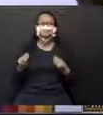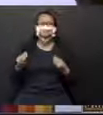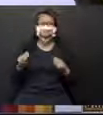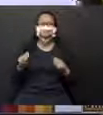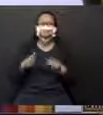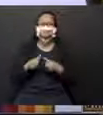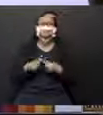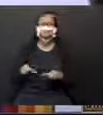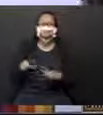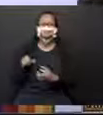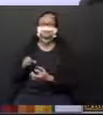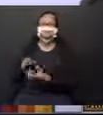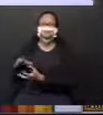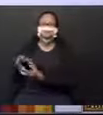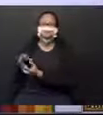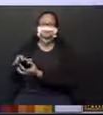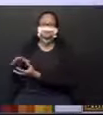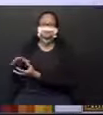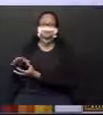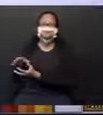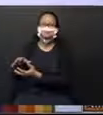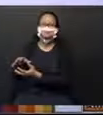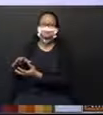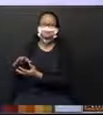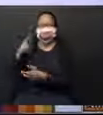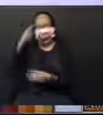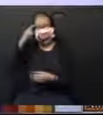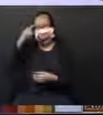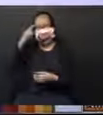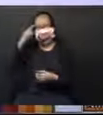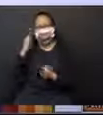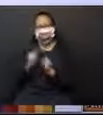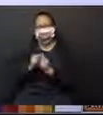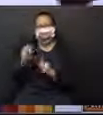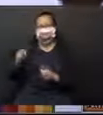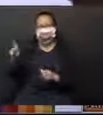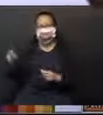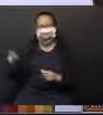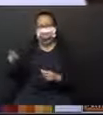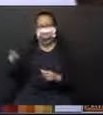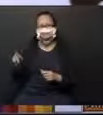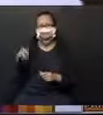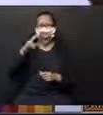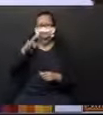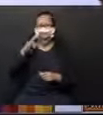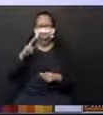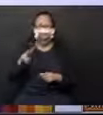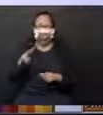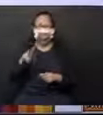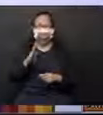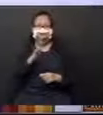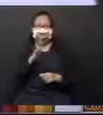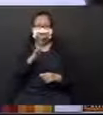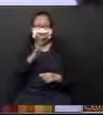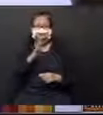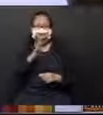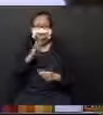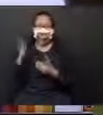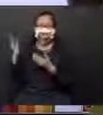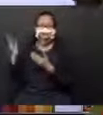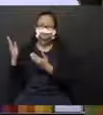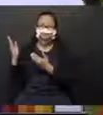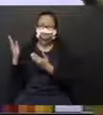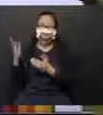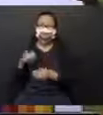Pensando junto comigo. Agora que nós já olhamos, reconhecemos a imagem, tem algumas